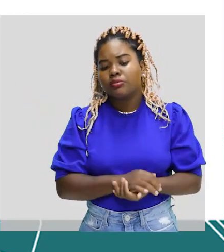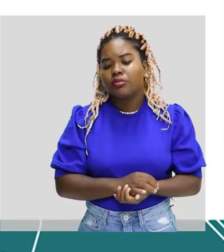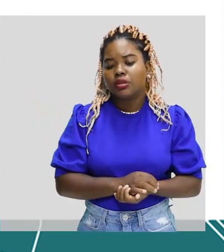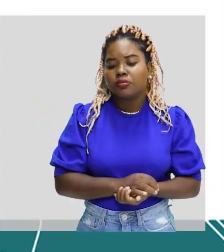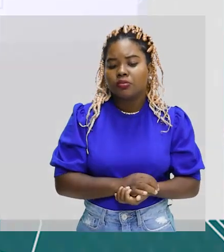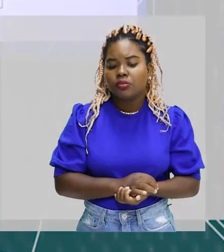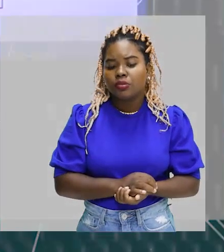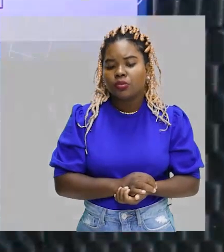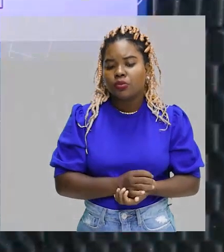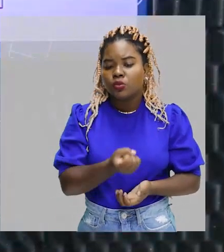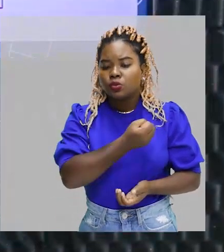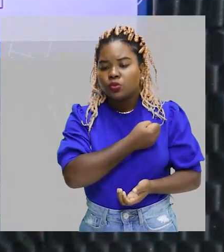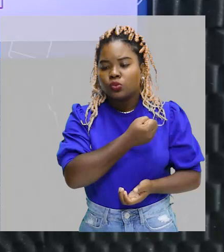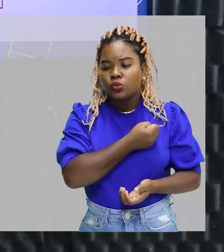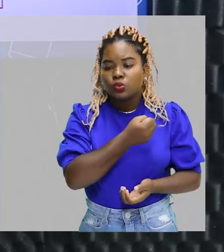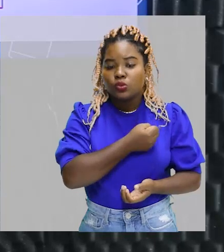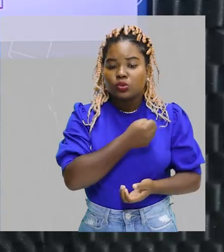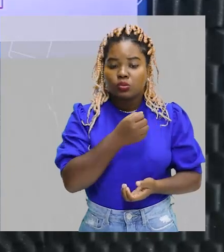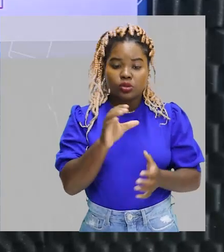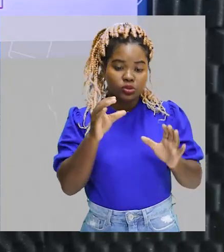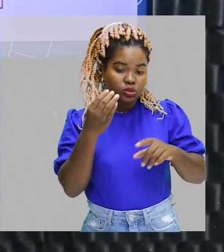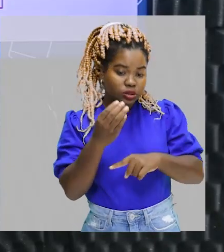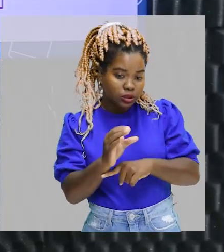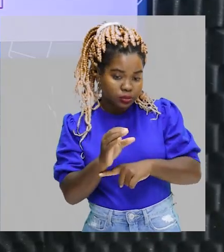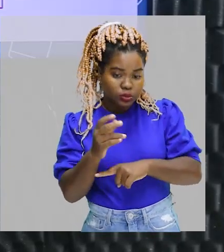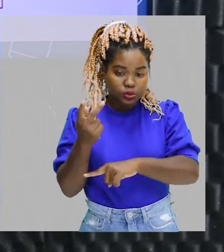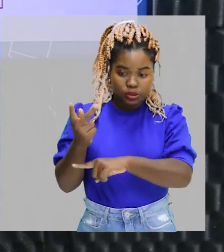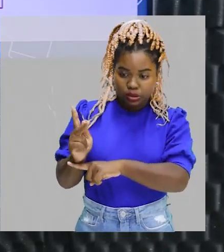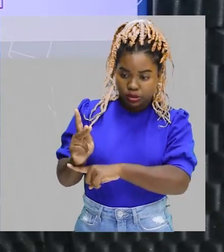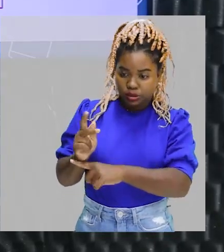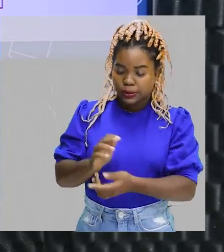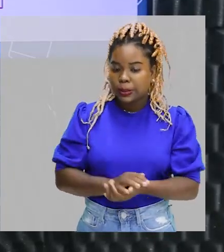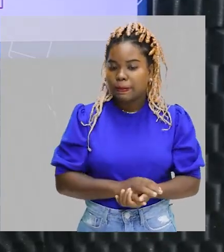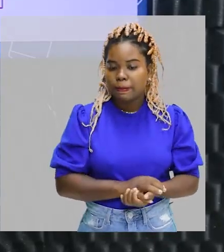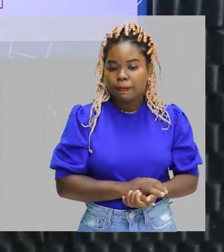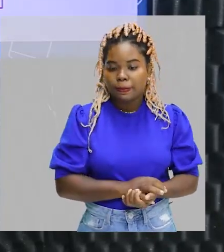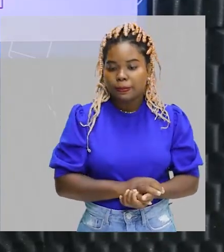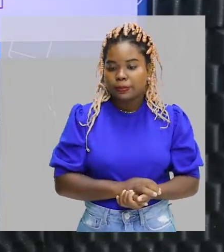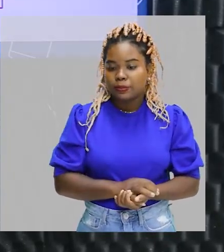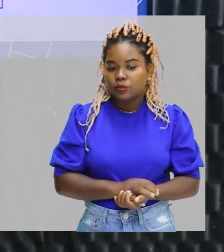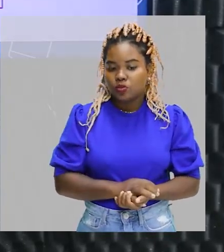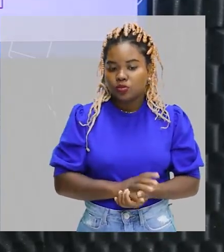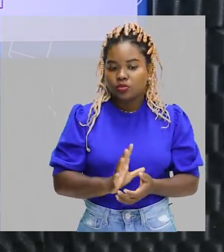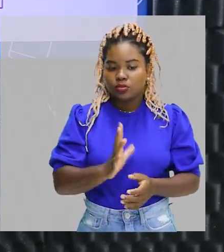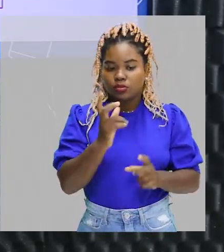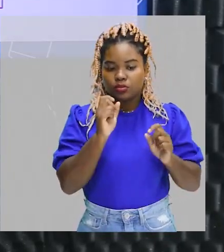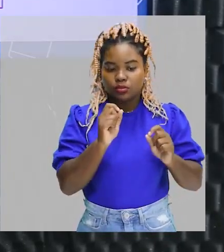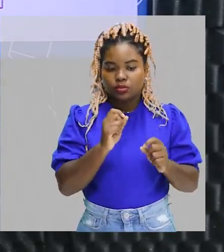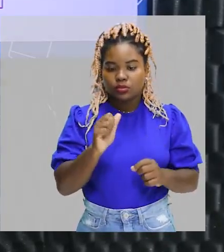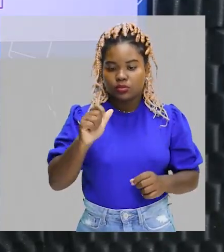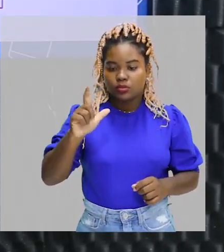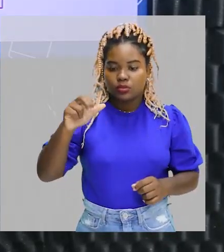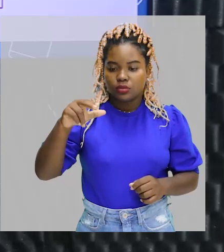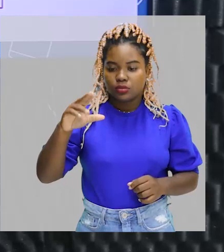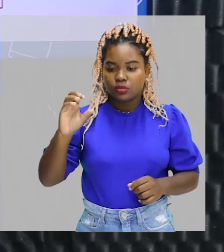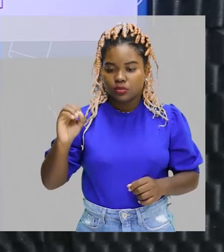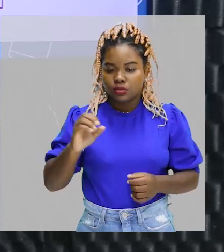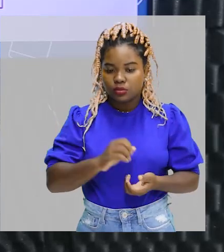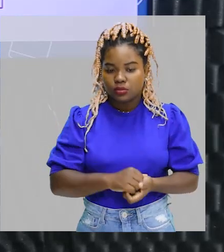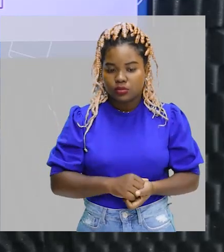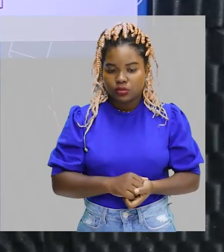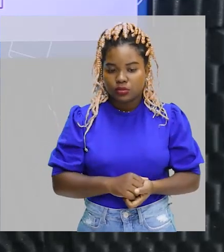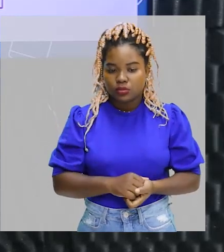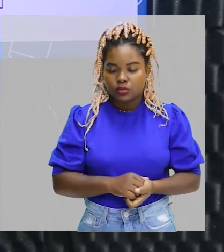entre os números de carbonos e hidrogênios, ok? Que vão constituir o alcano. Então,